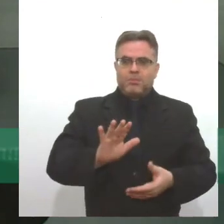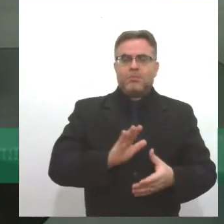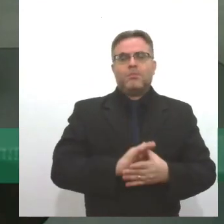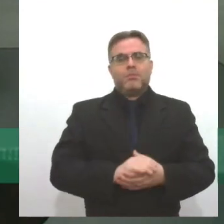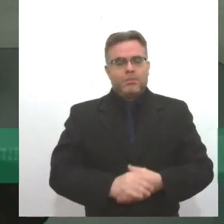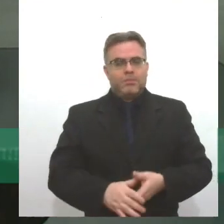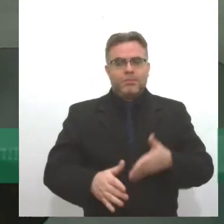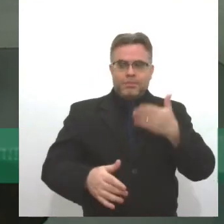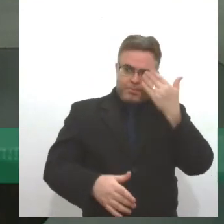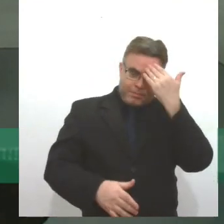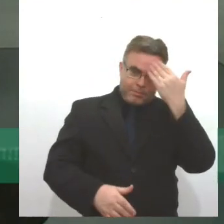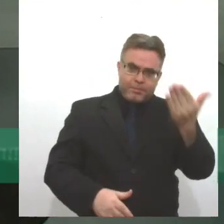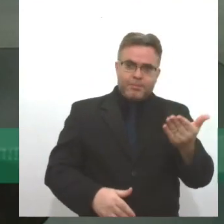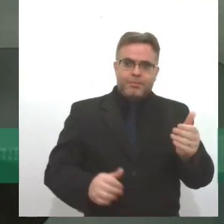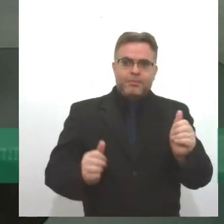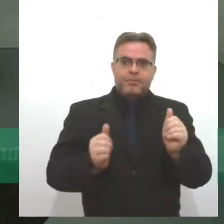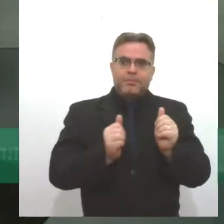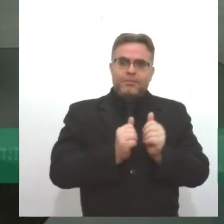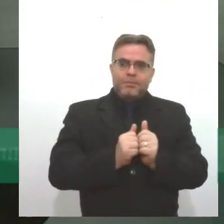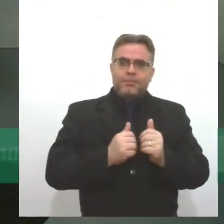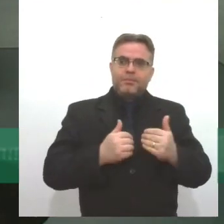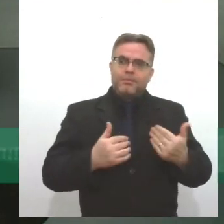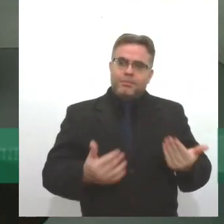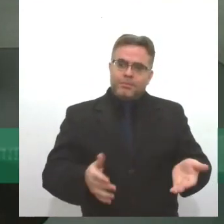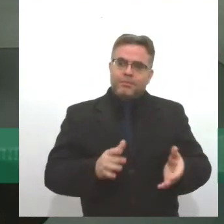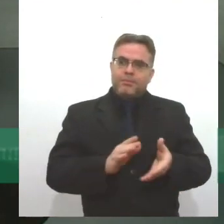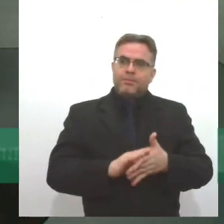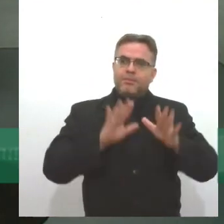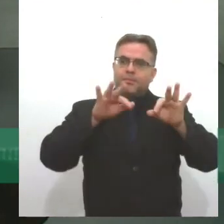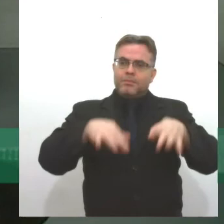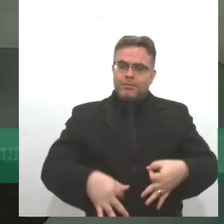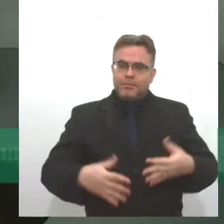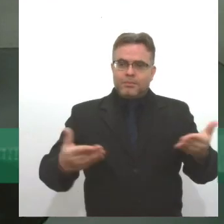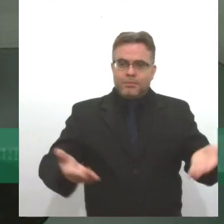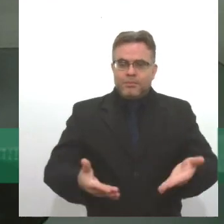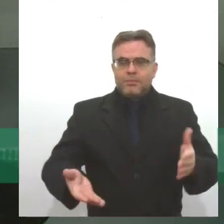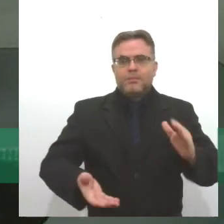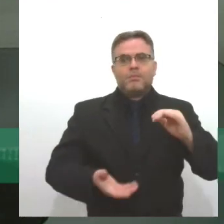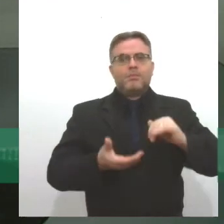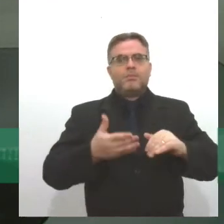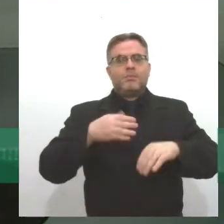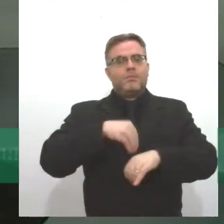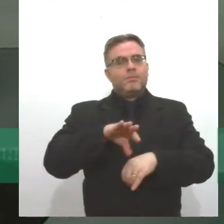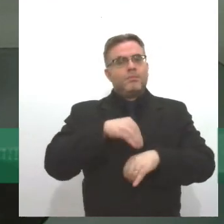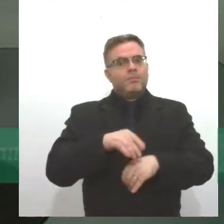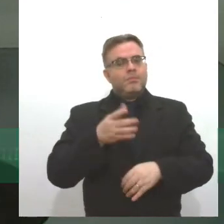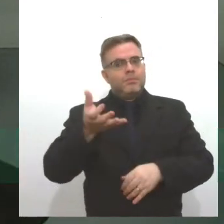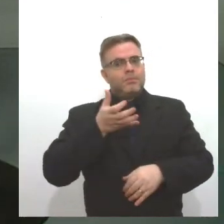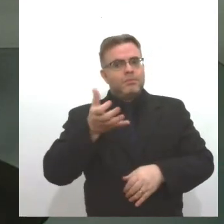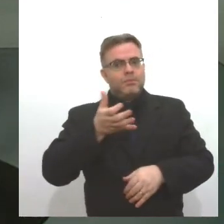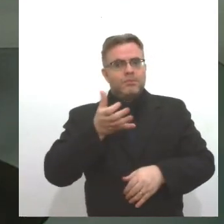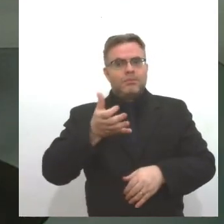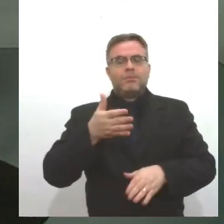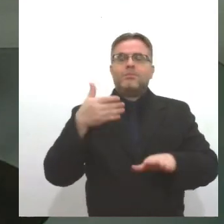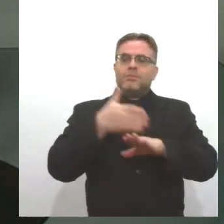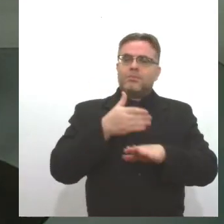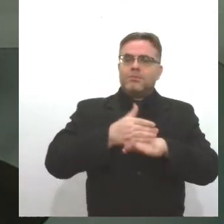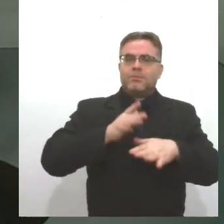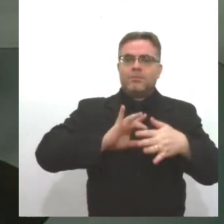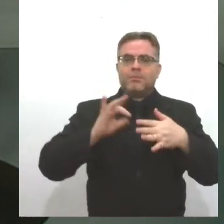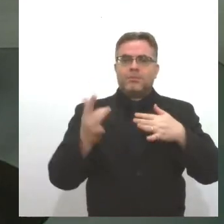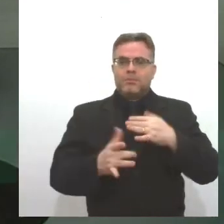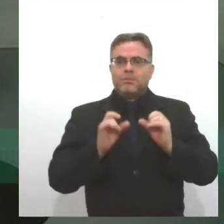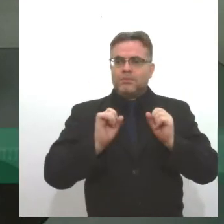obrigada, peço que o senhor fique aqui no estúdio, que a gente chegue ao fim de mais um Congresso em Pauta, se quiser acompanhar a nossa programação pelas redes